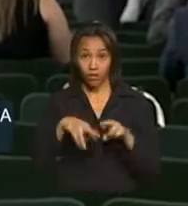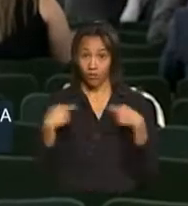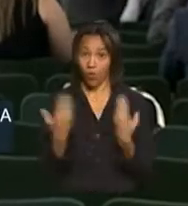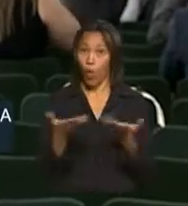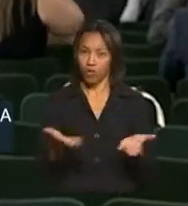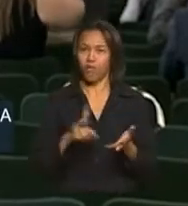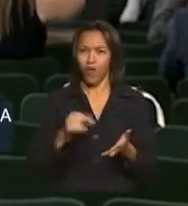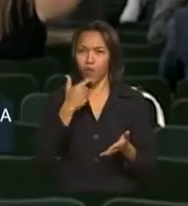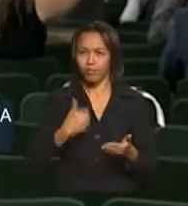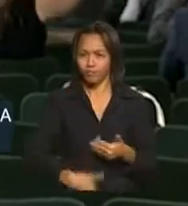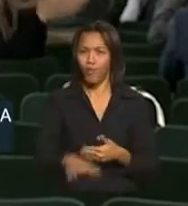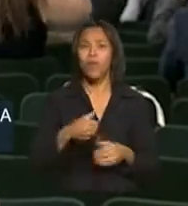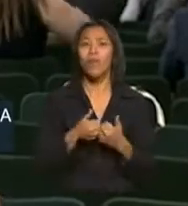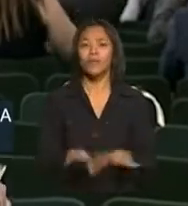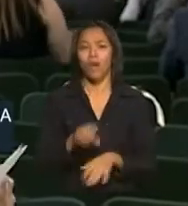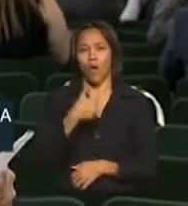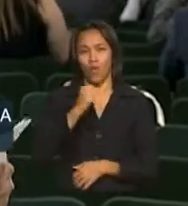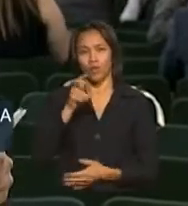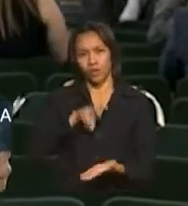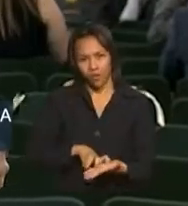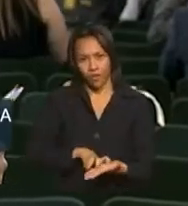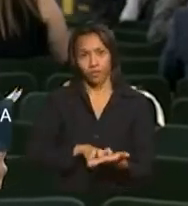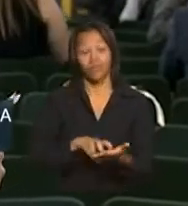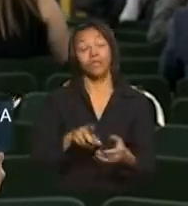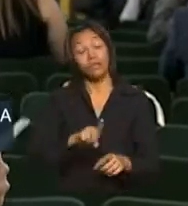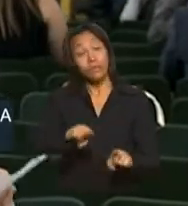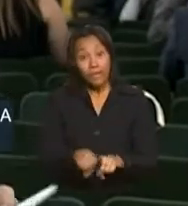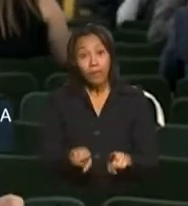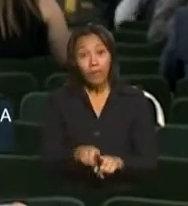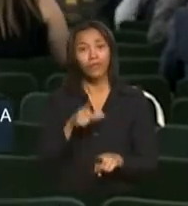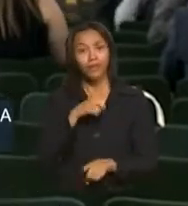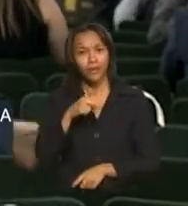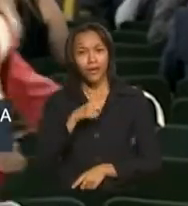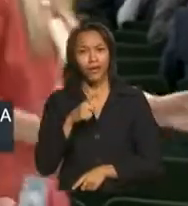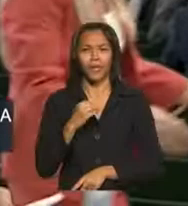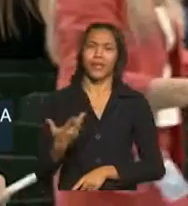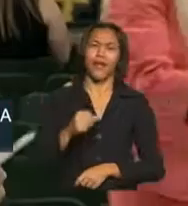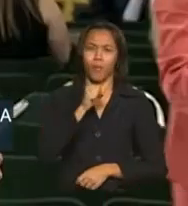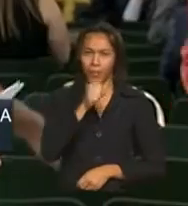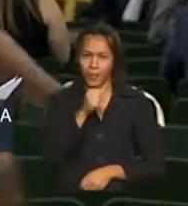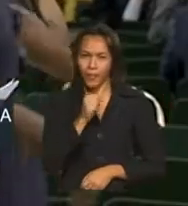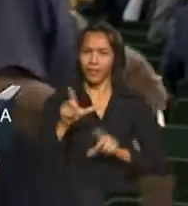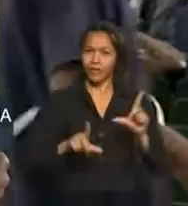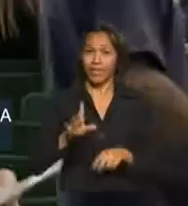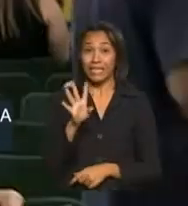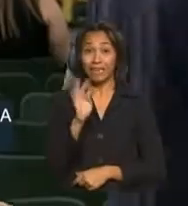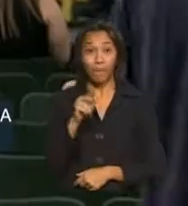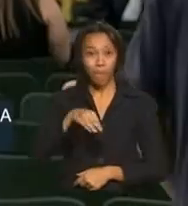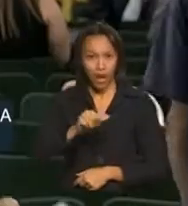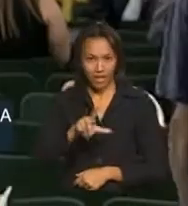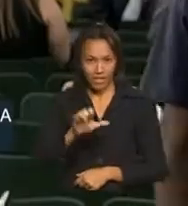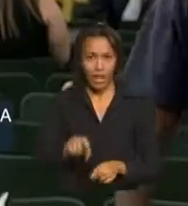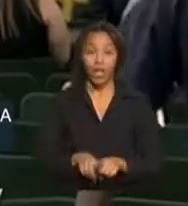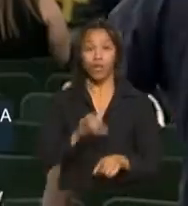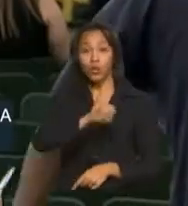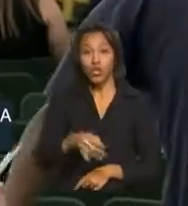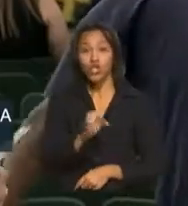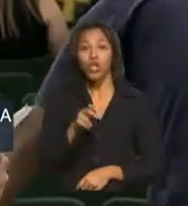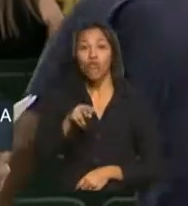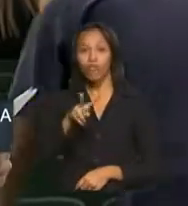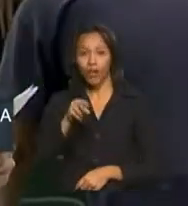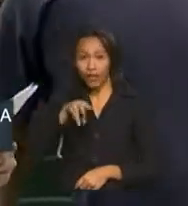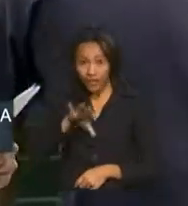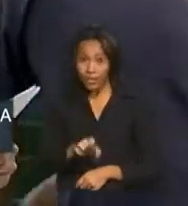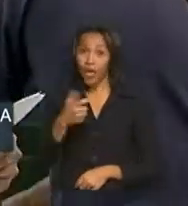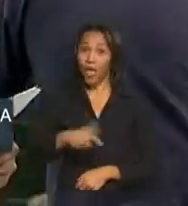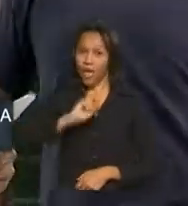que vai começar às 11 horas da manhã. Entre eles estão o apresentador de TV, Marcelo Taz, Giovanni, ex-atleta do